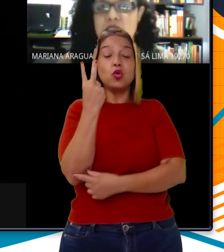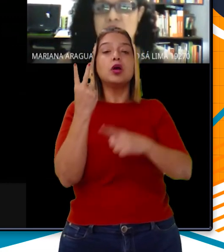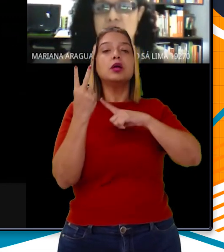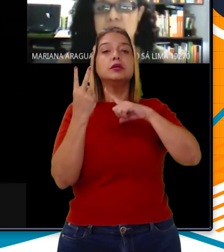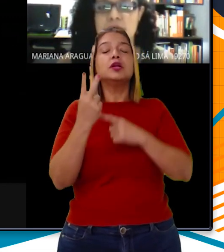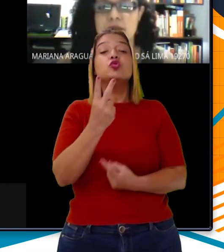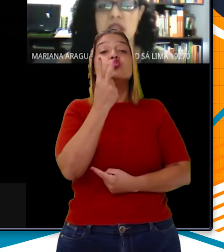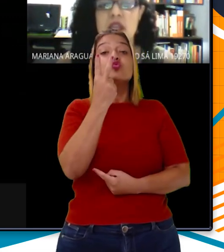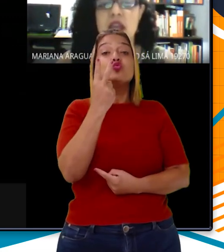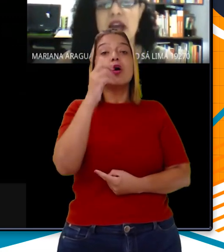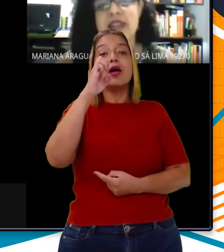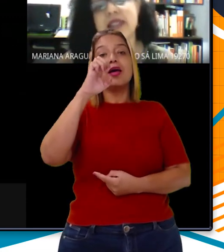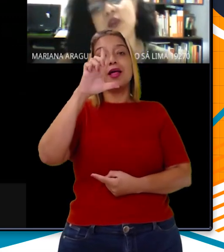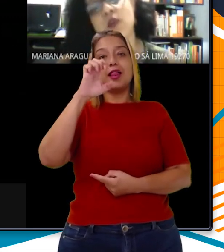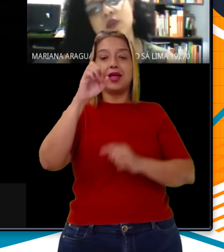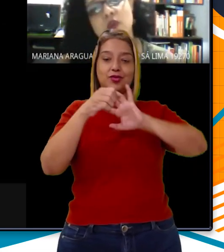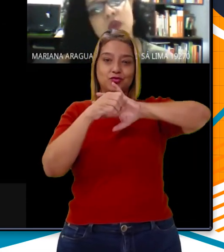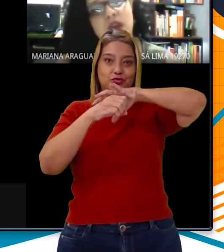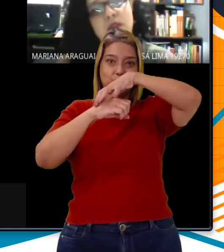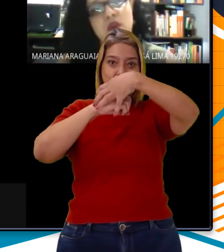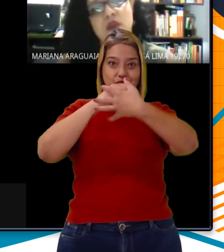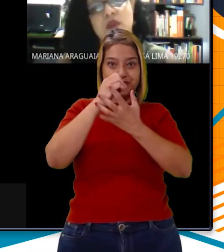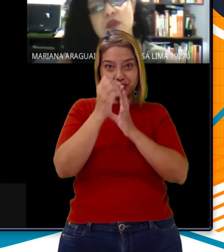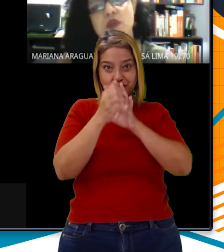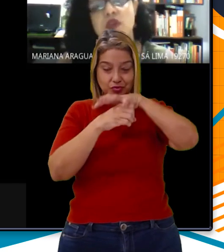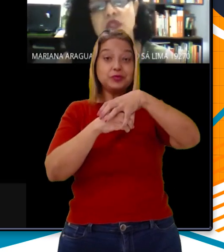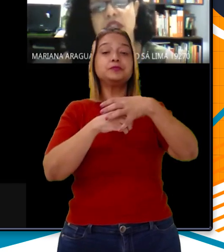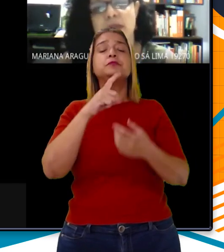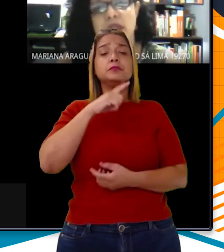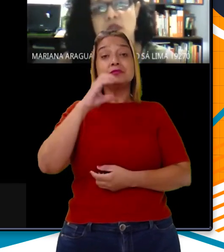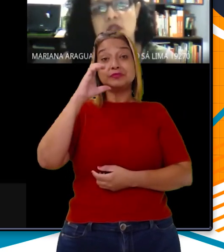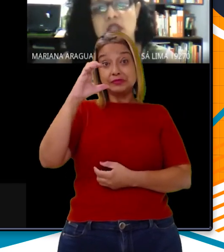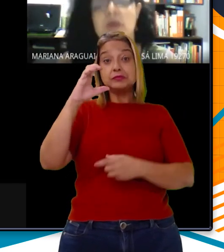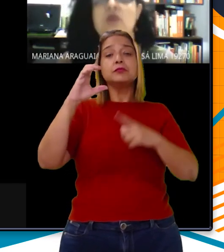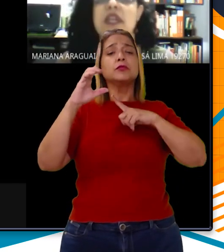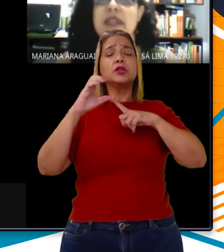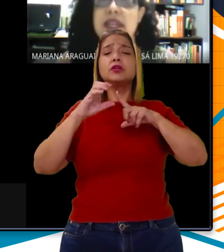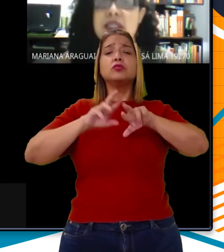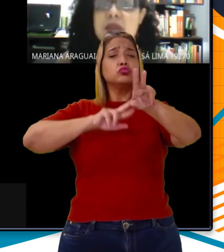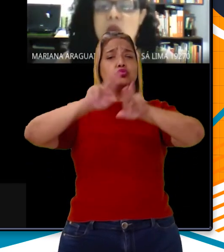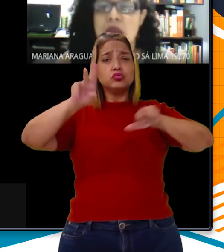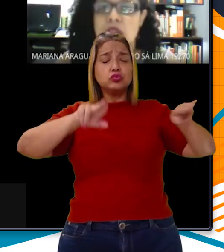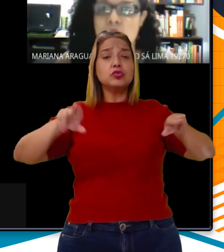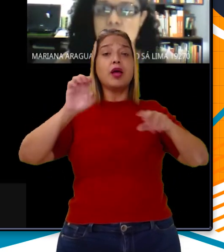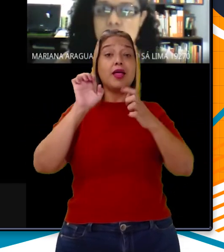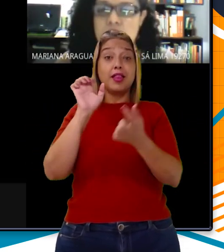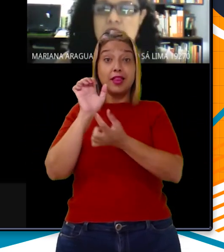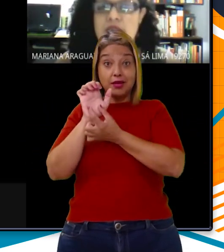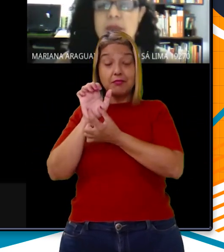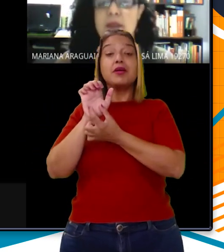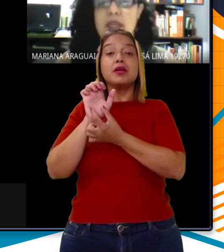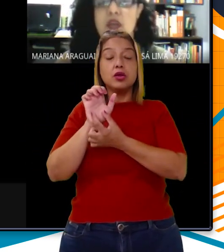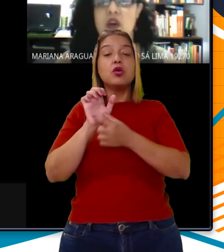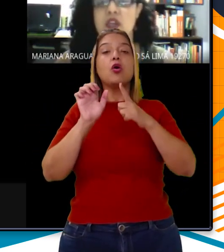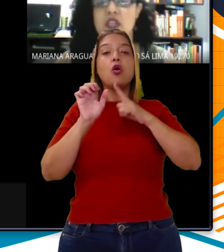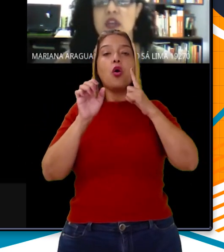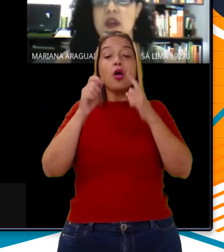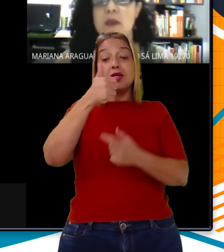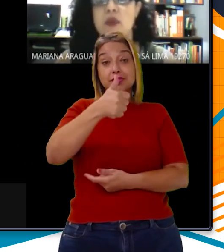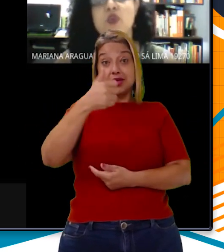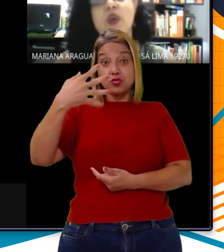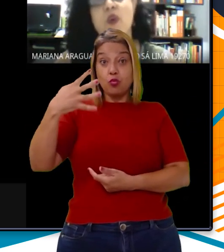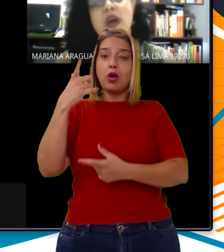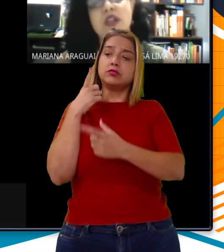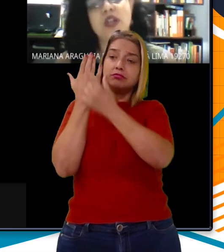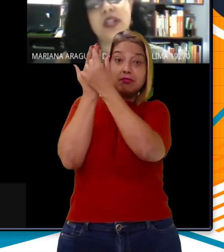eletrosfera. Assim como o carbono, todos os elementos químicos da décima quarta coluna da tabela periódica